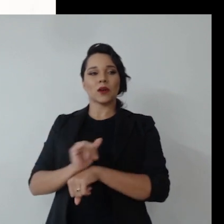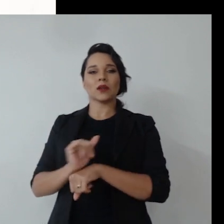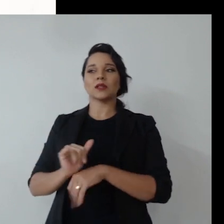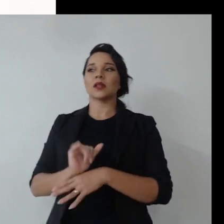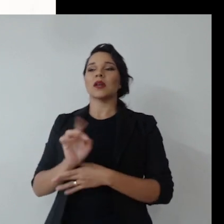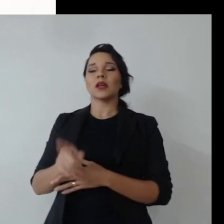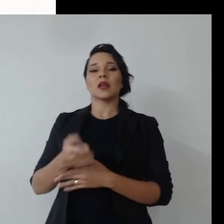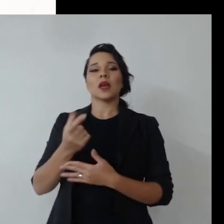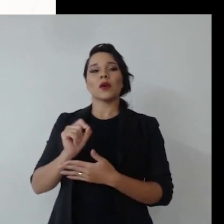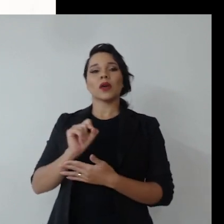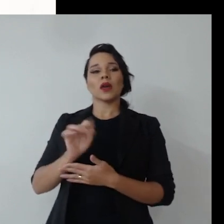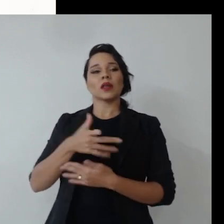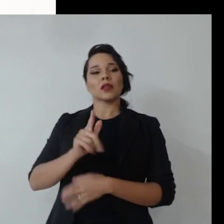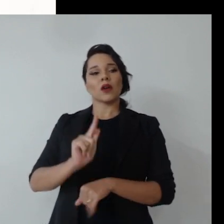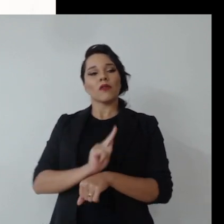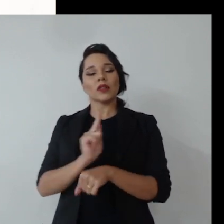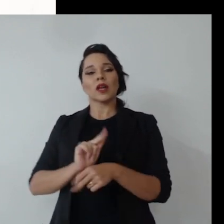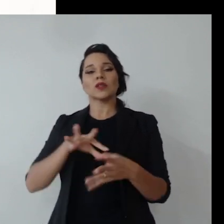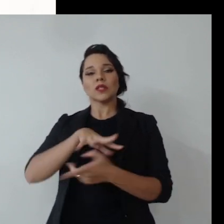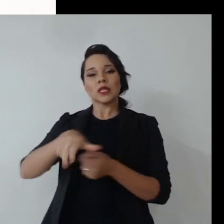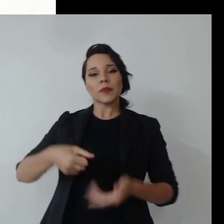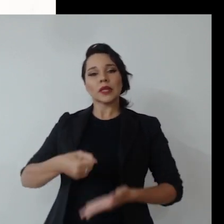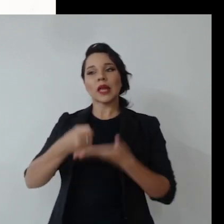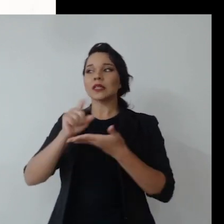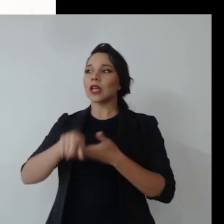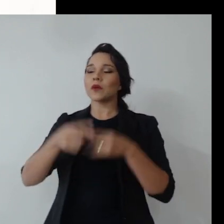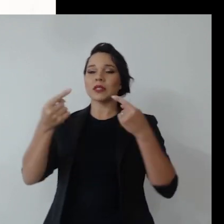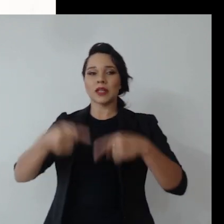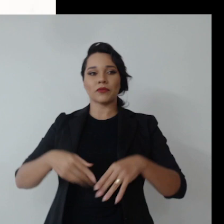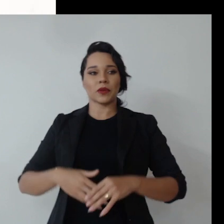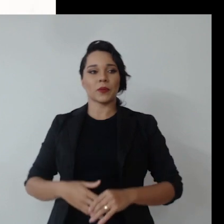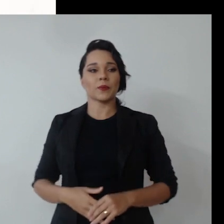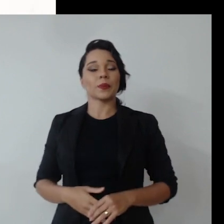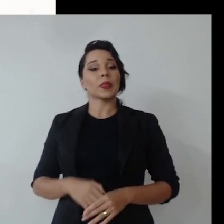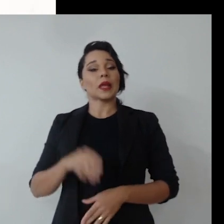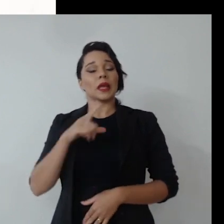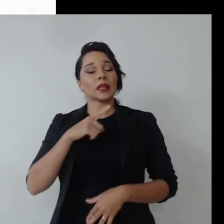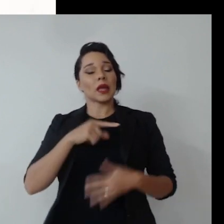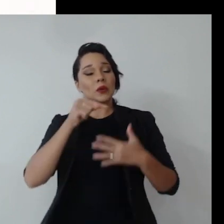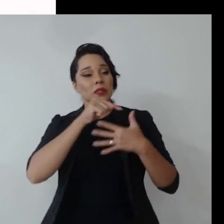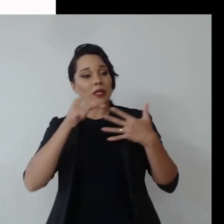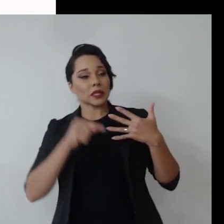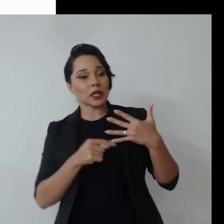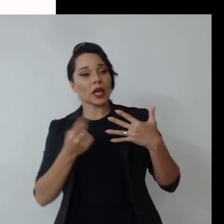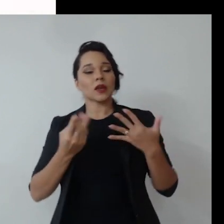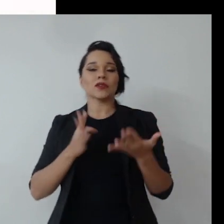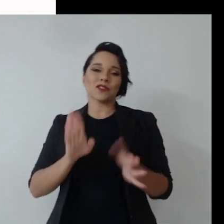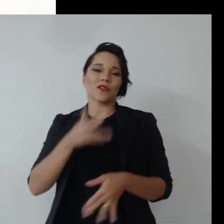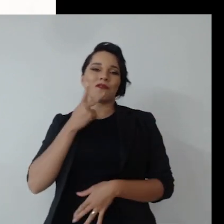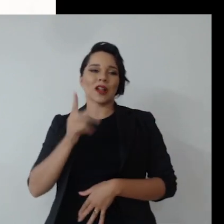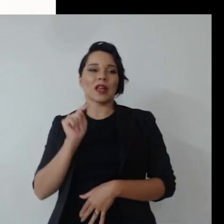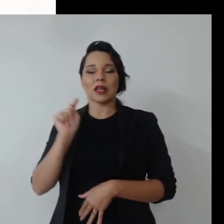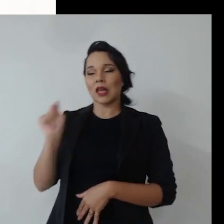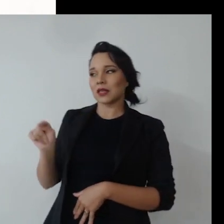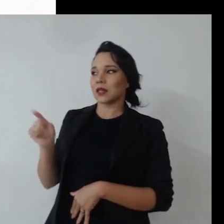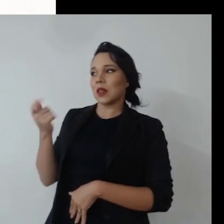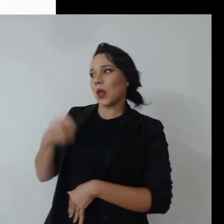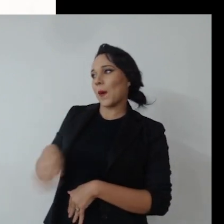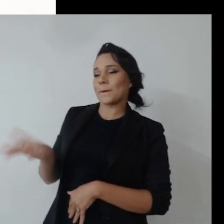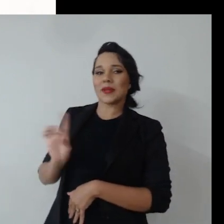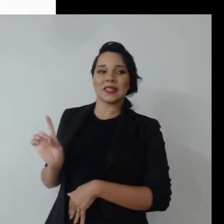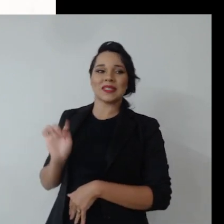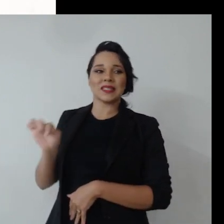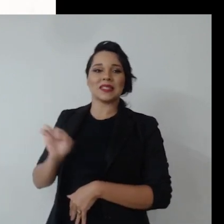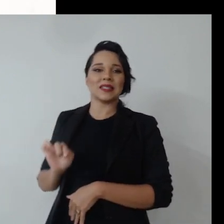conjuguem as perspectivas da governança e da sustentabilidade são um grande desafio. adotar os critérios e, gente, eu falei, ISD não